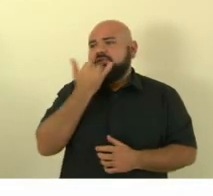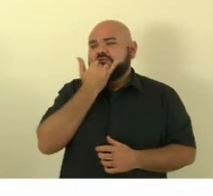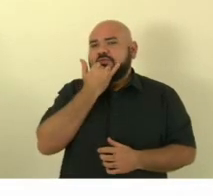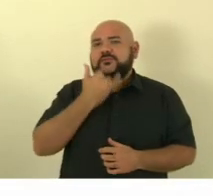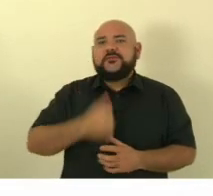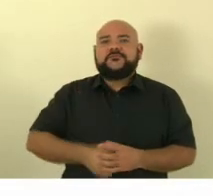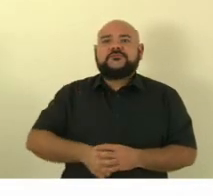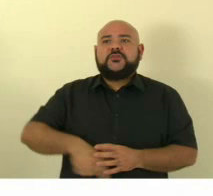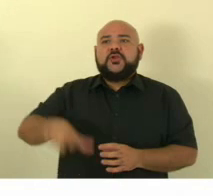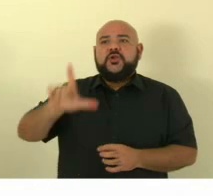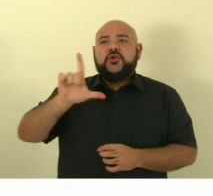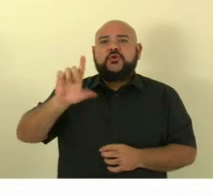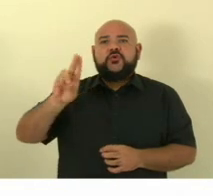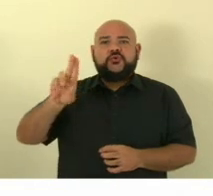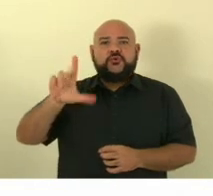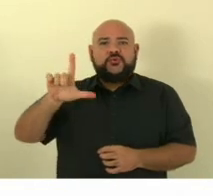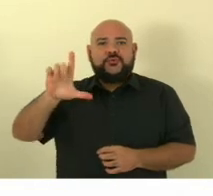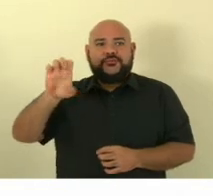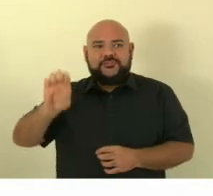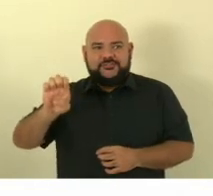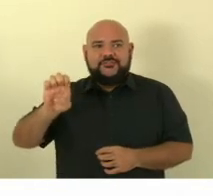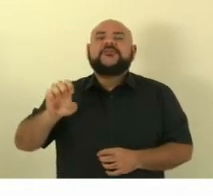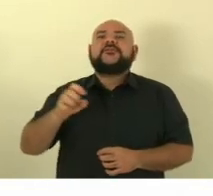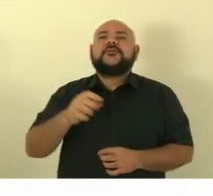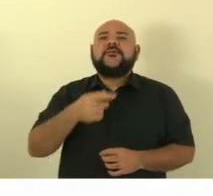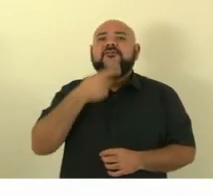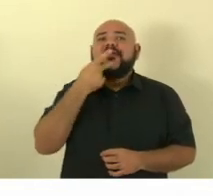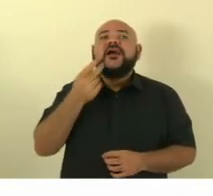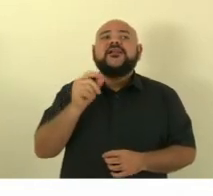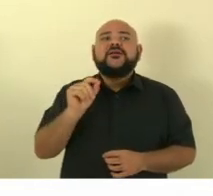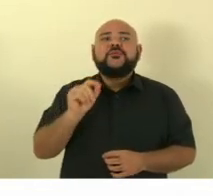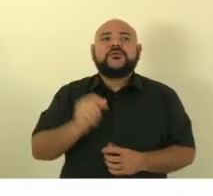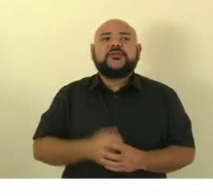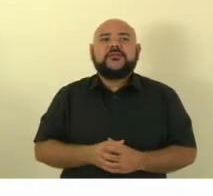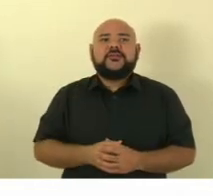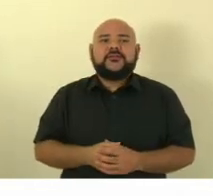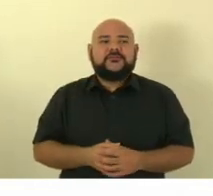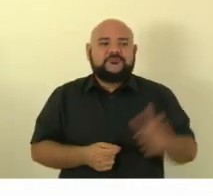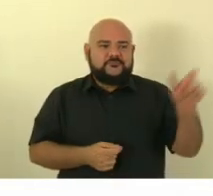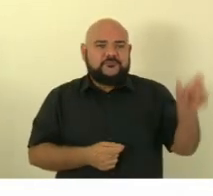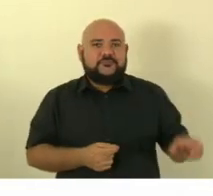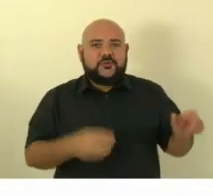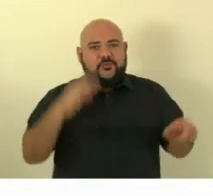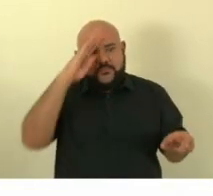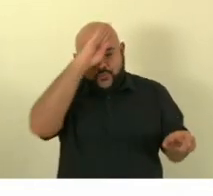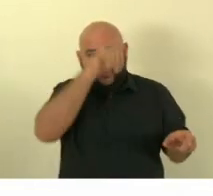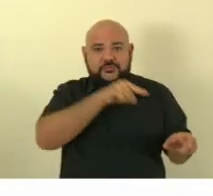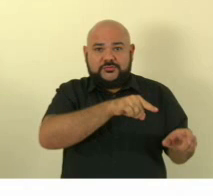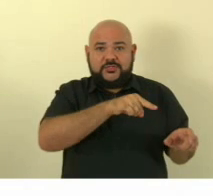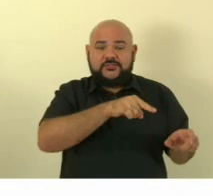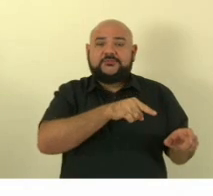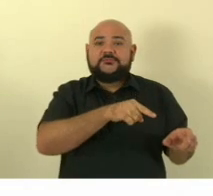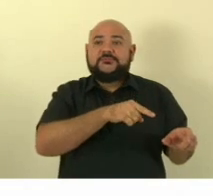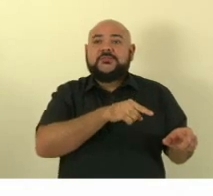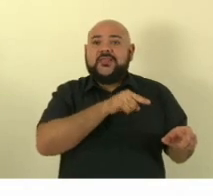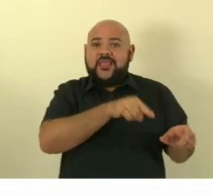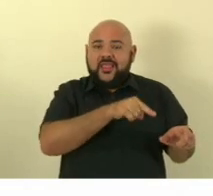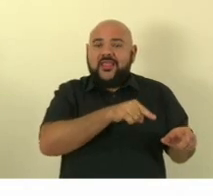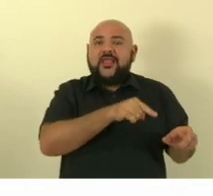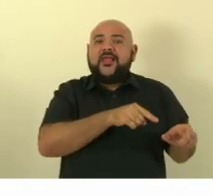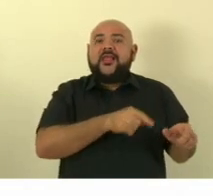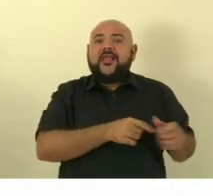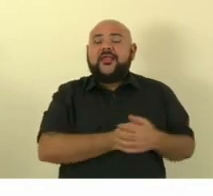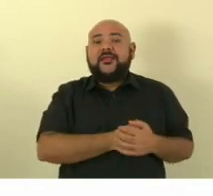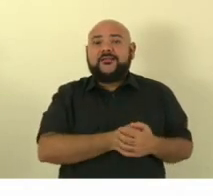deputado Tiago Luli diz que Bolsonaro coordenou tentativa tentativa de